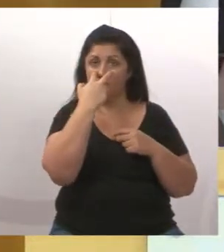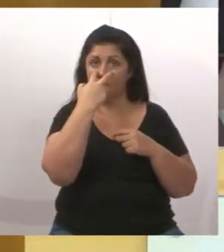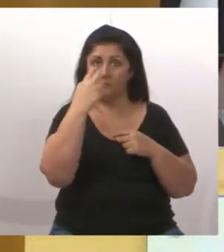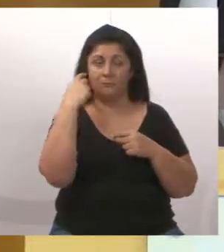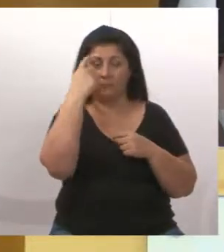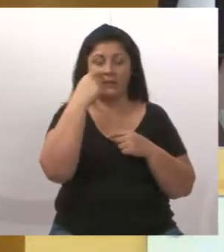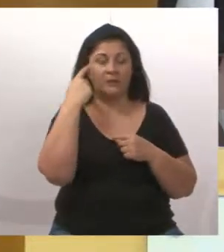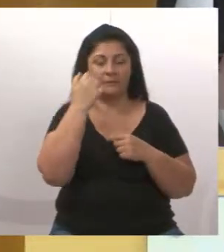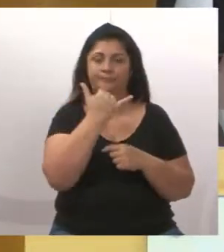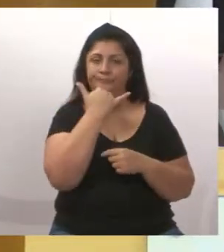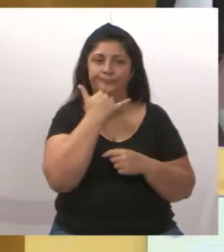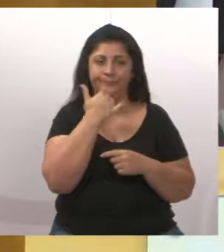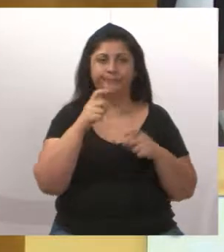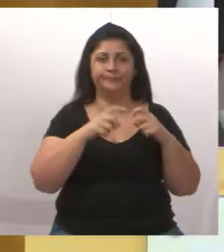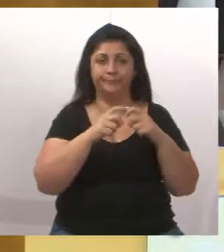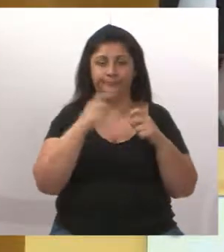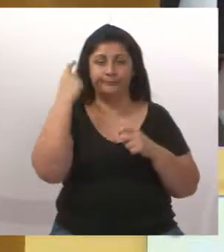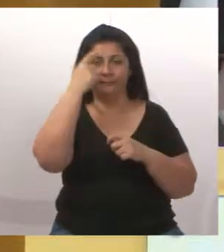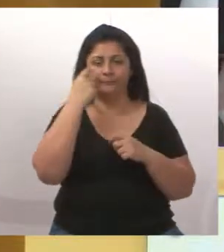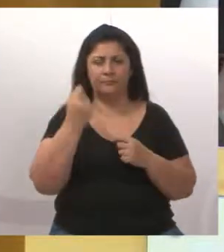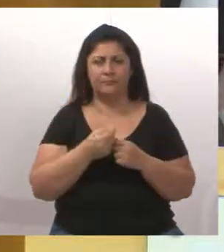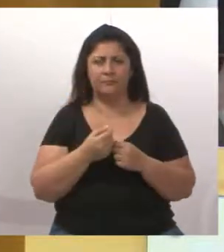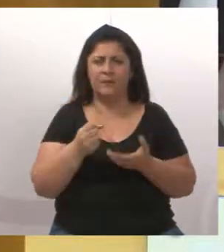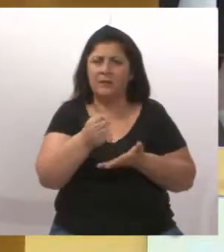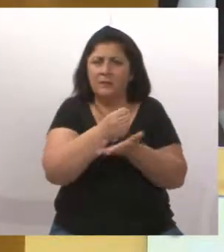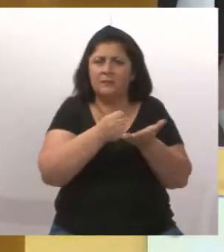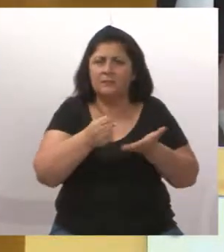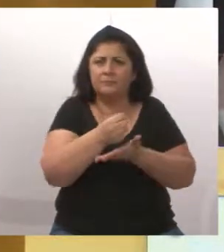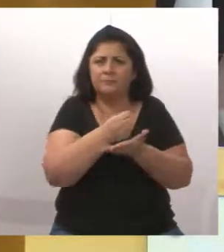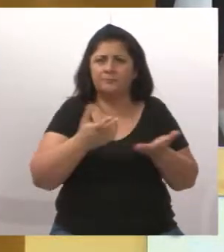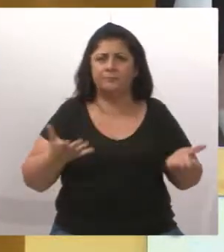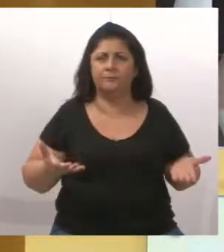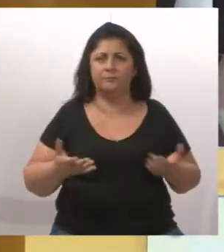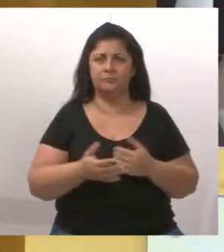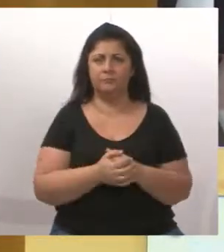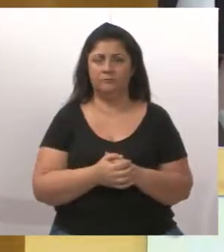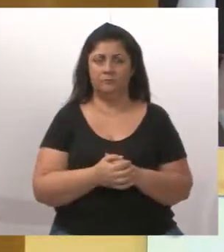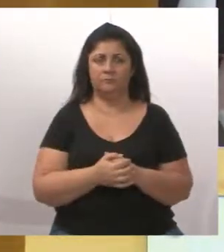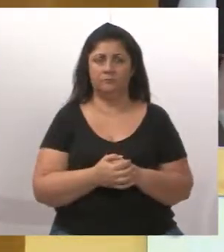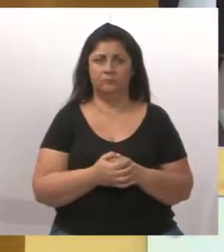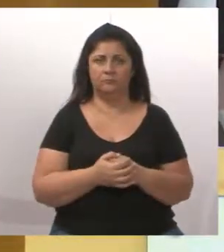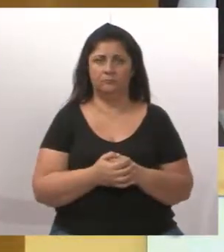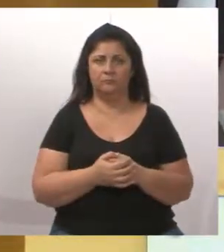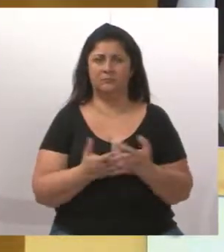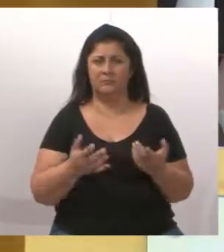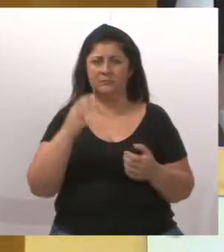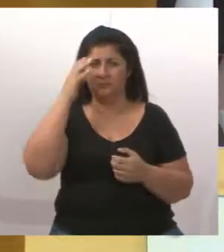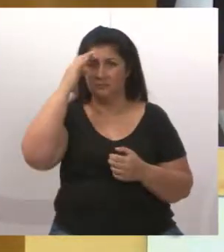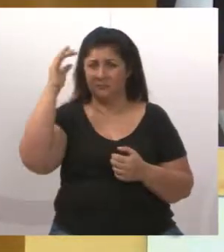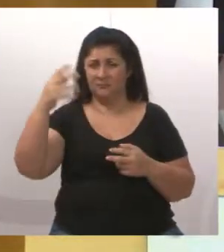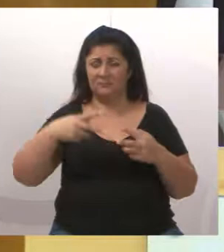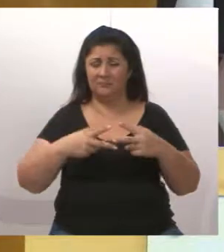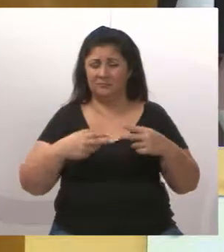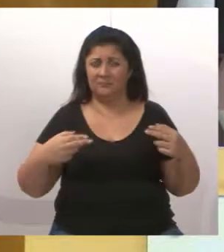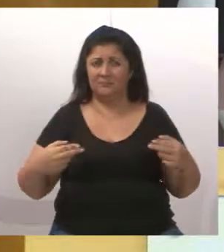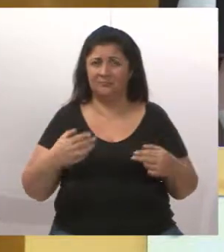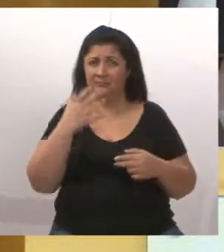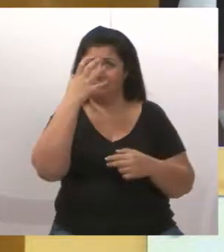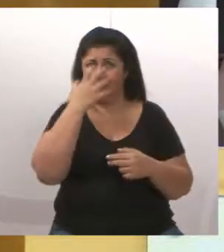conseguindo fazer exames básicos como oftalmologista, você já imaginou as coisas mais